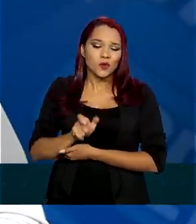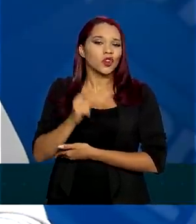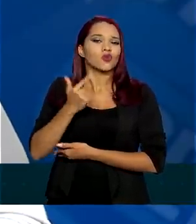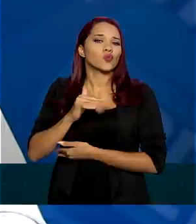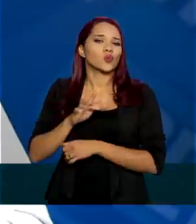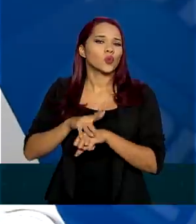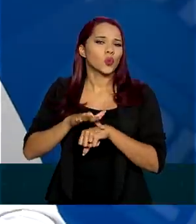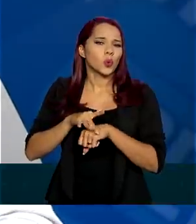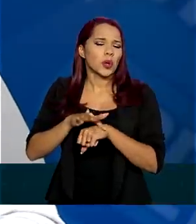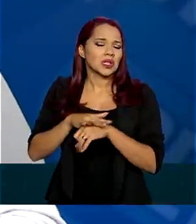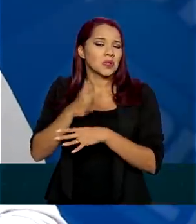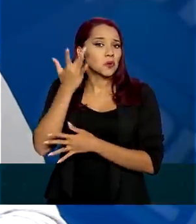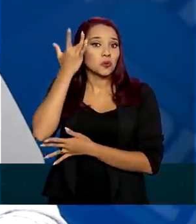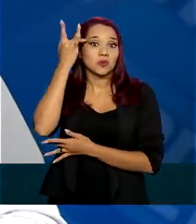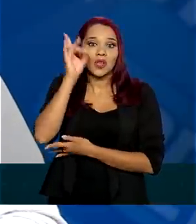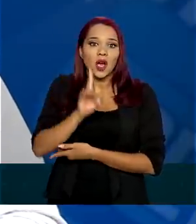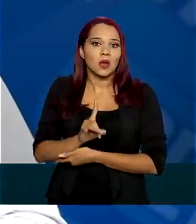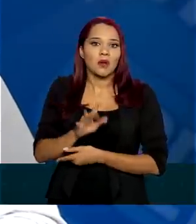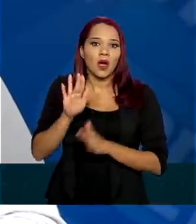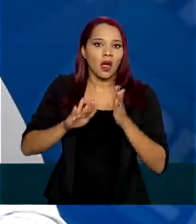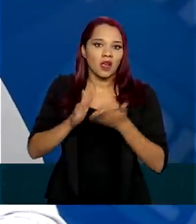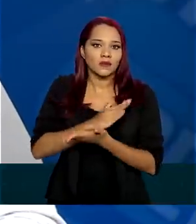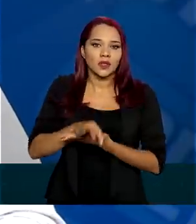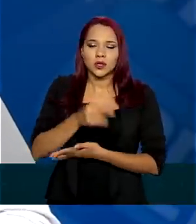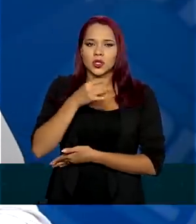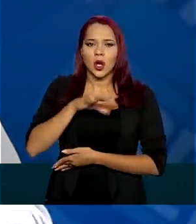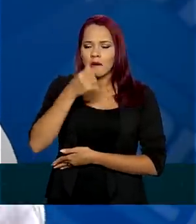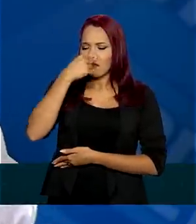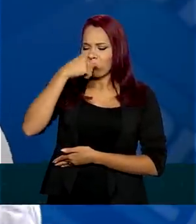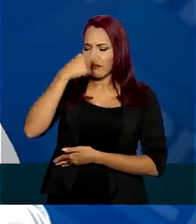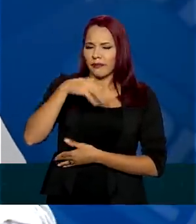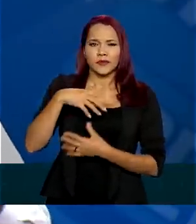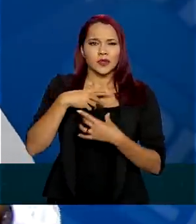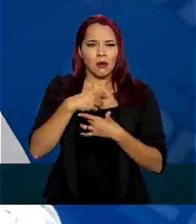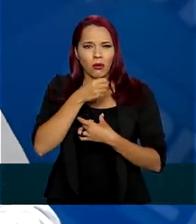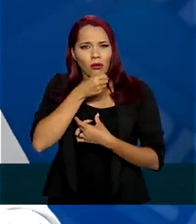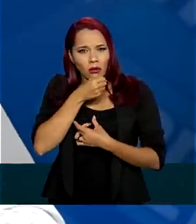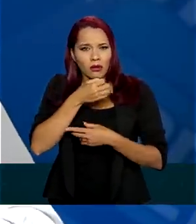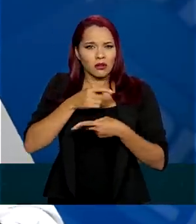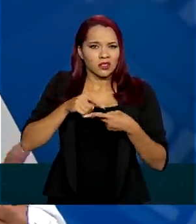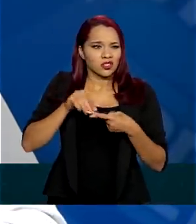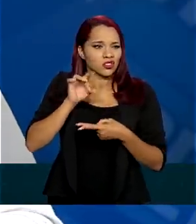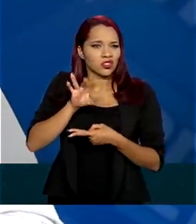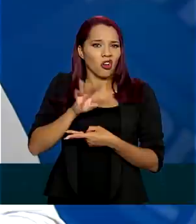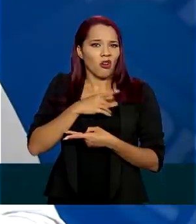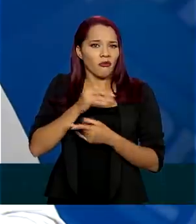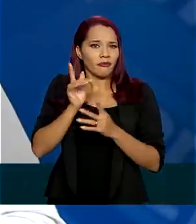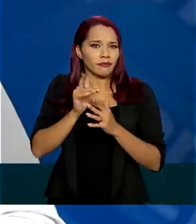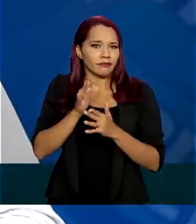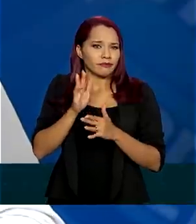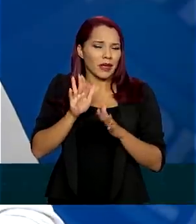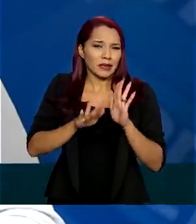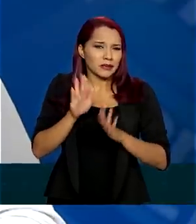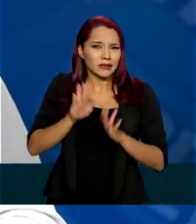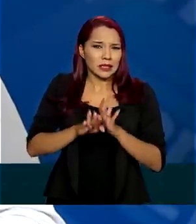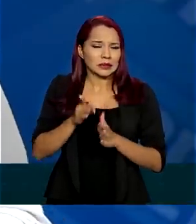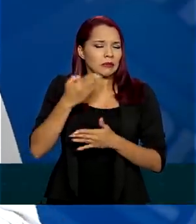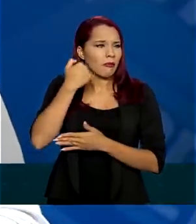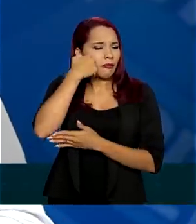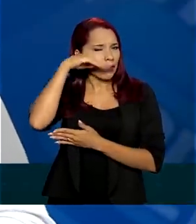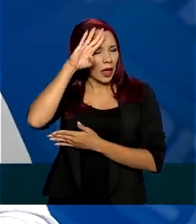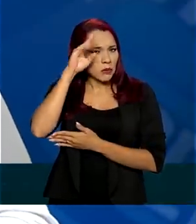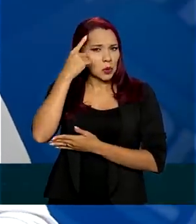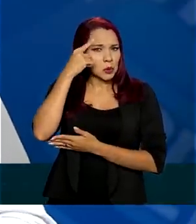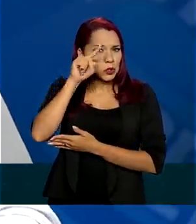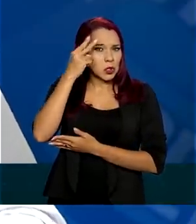Tem gente, nem sabe, tem um resfriado, tem uma coriza, pegou, deu sorte, pegou uma cepa em final de carreira, teve uma febre um